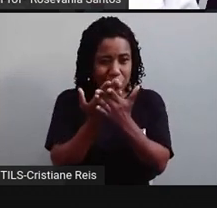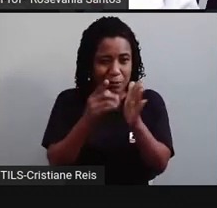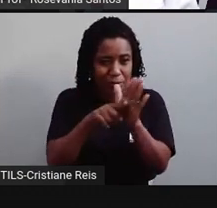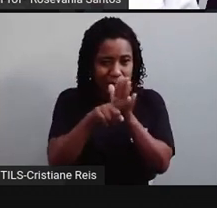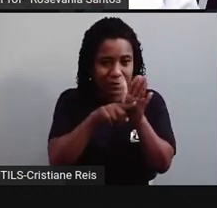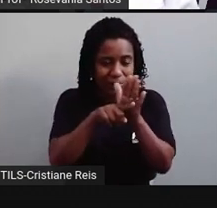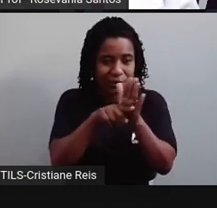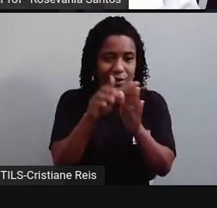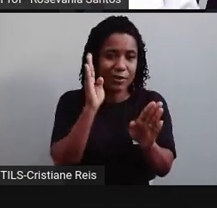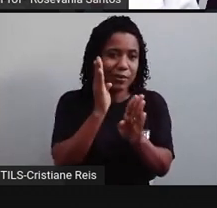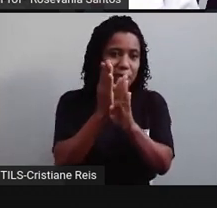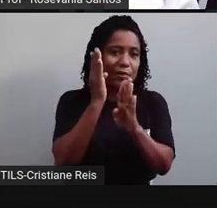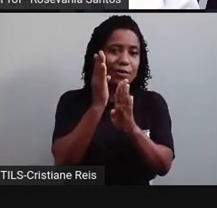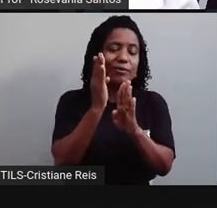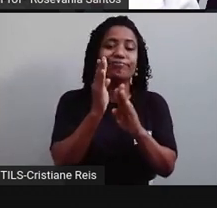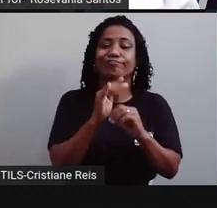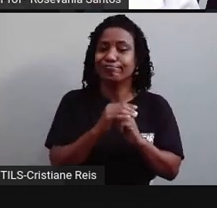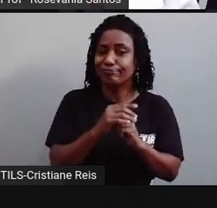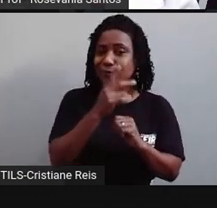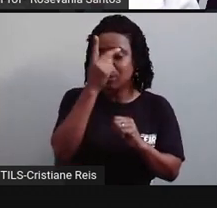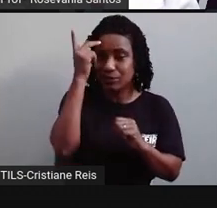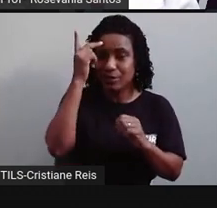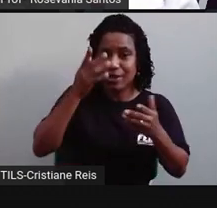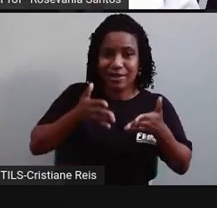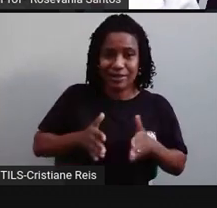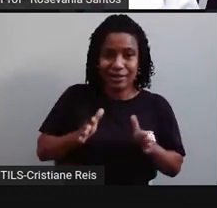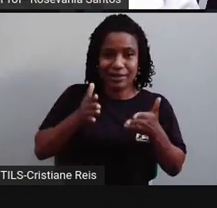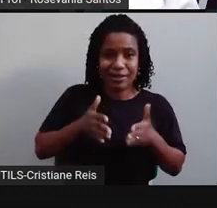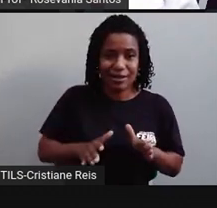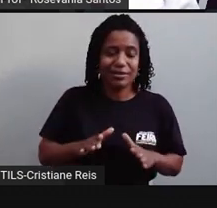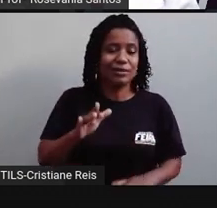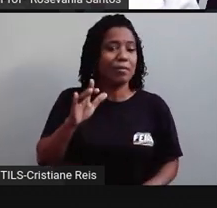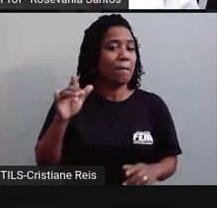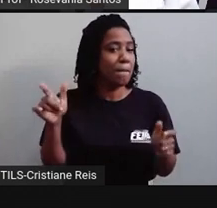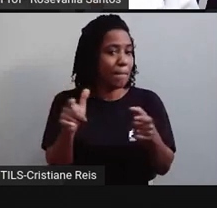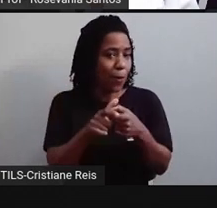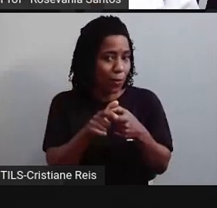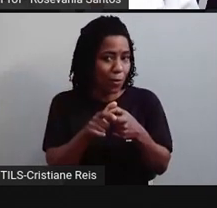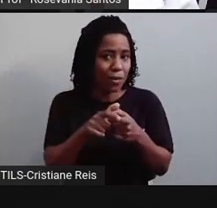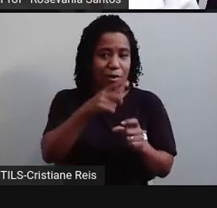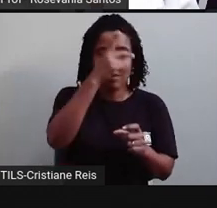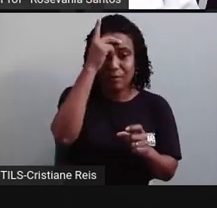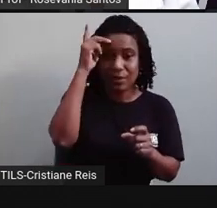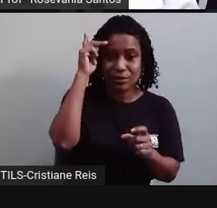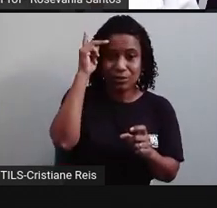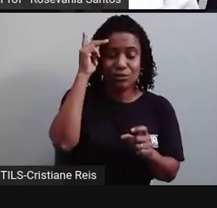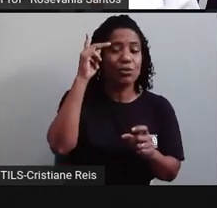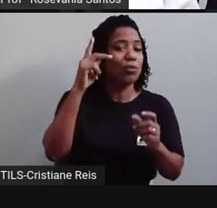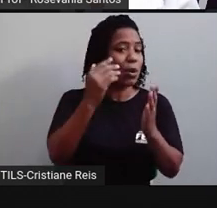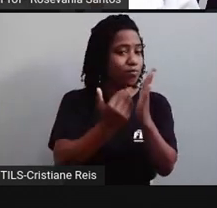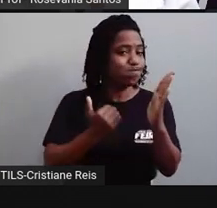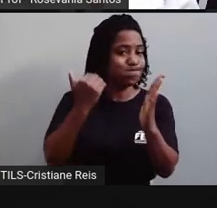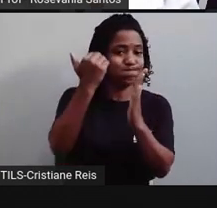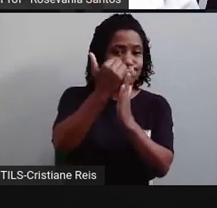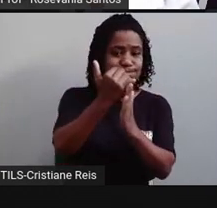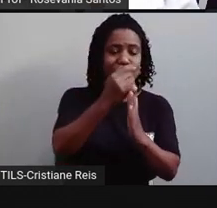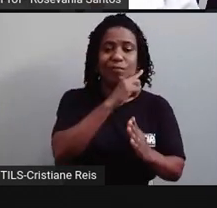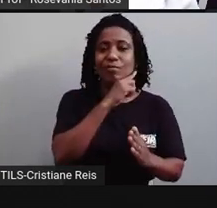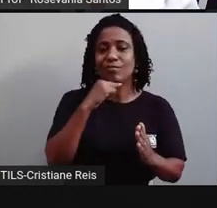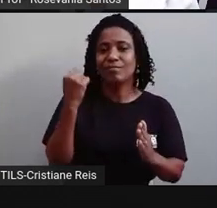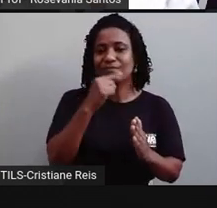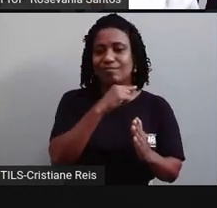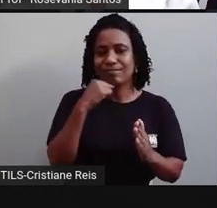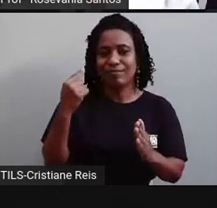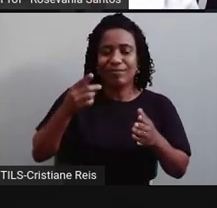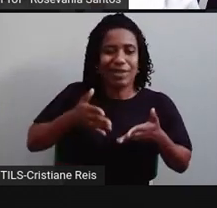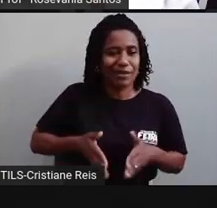negativo, ou seja, né, eu vou ter um maior número de pessoas que vai morrer e um menor número de pessoas